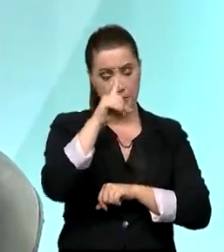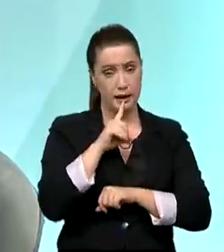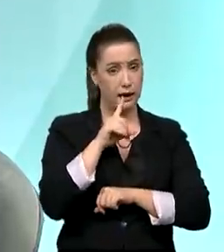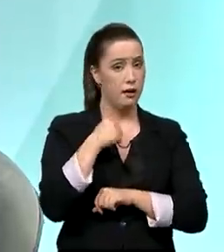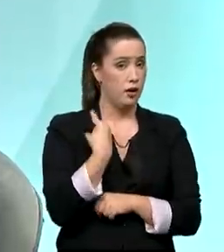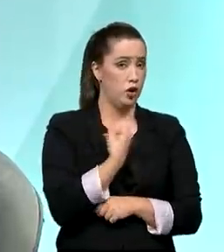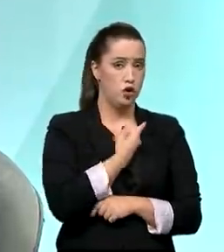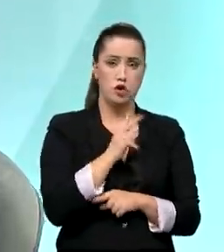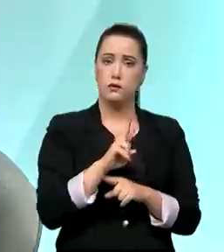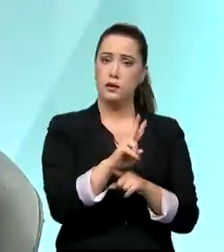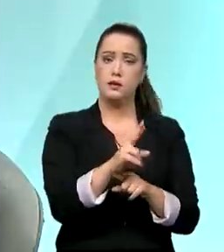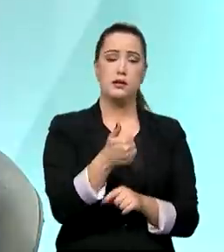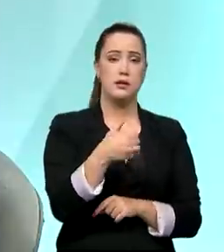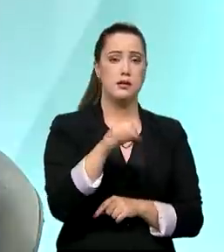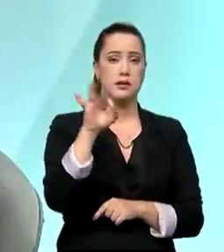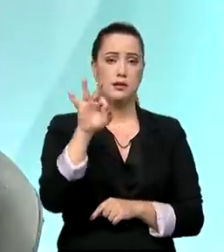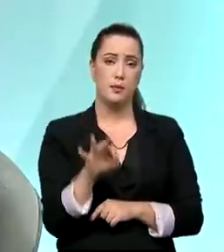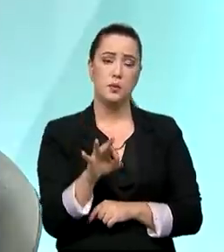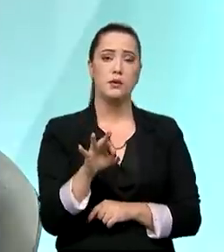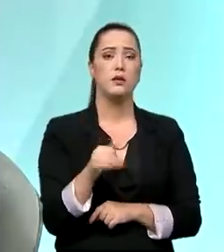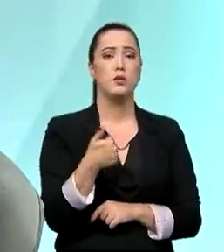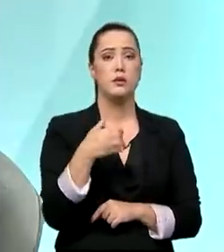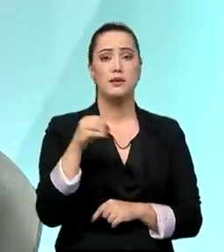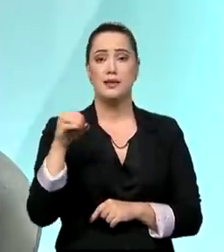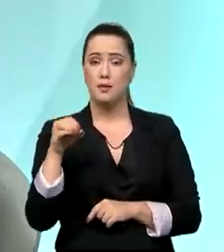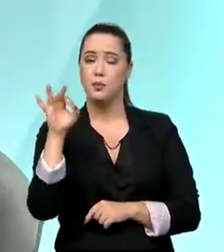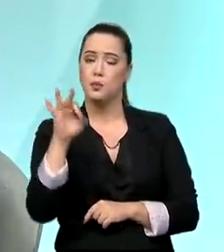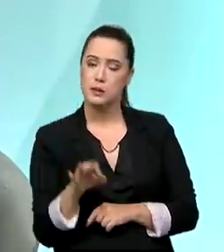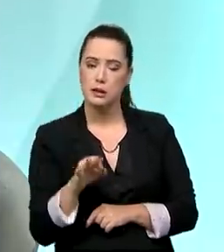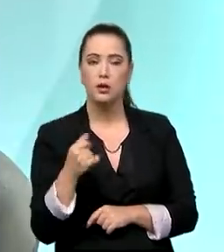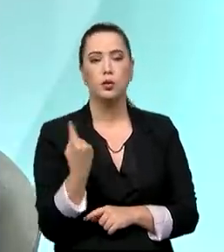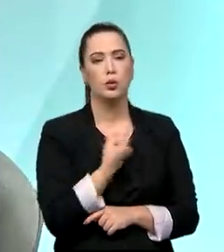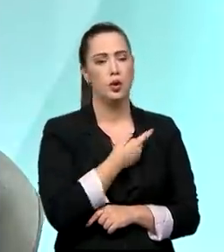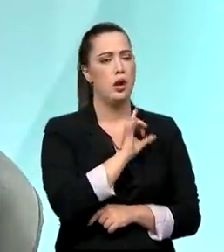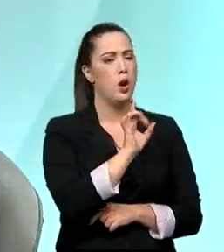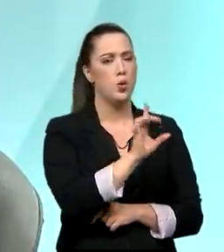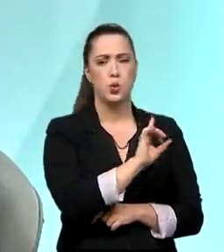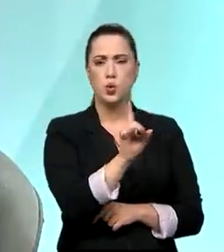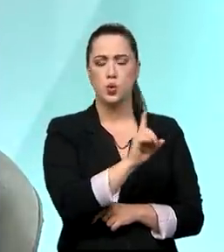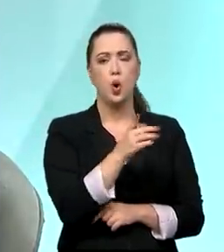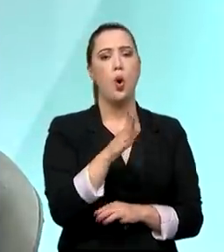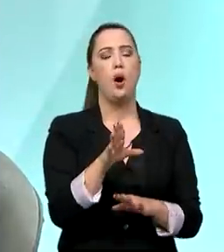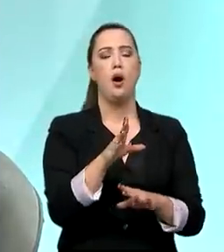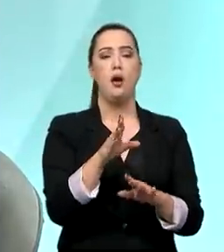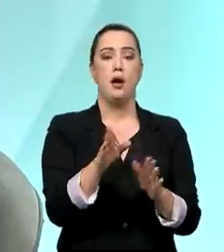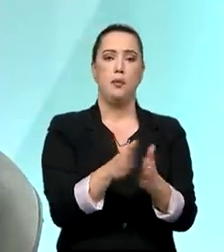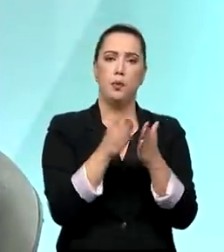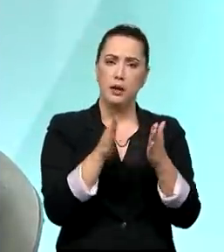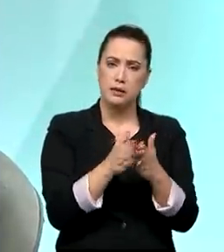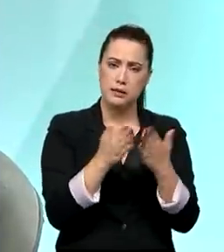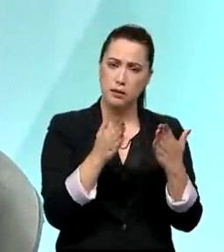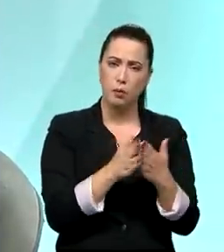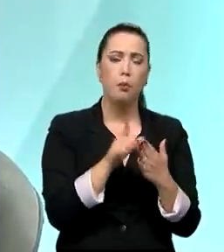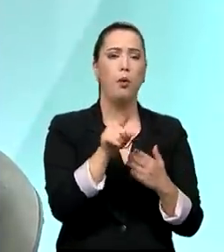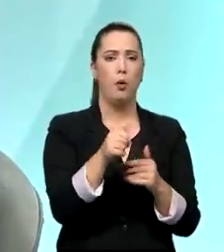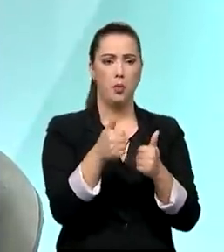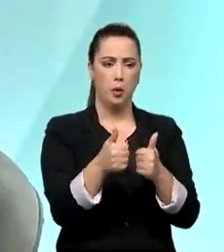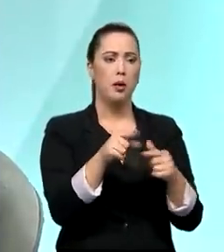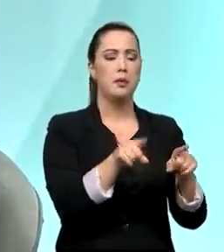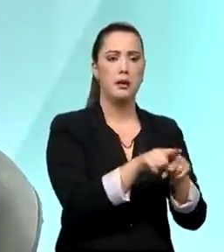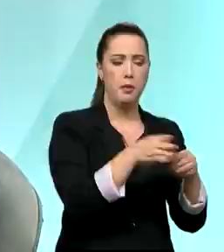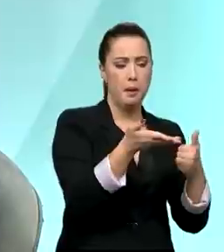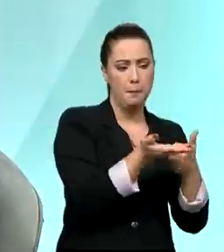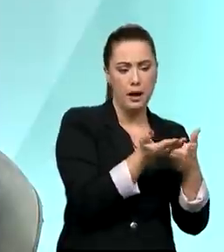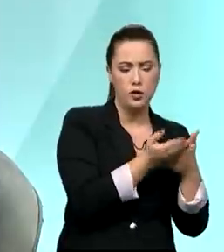foco, habitação, não só a parte de baixa renda, que é total, mas também da média renda. Na